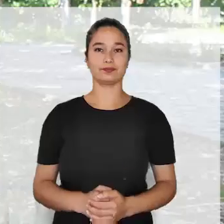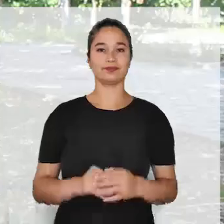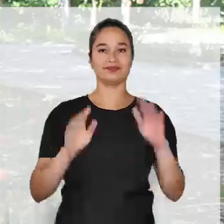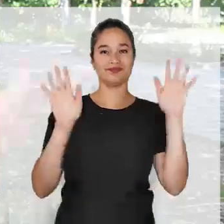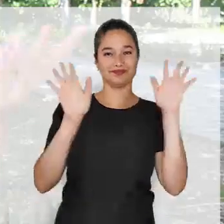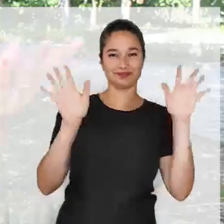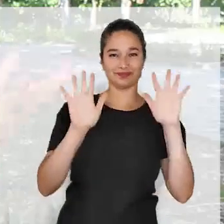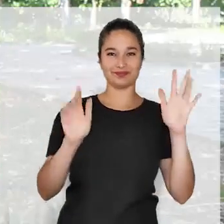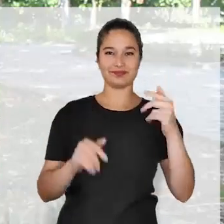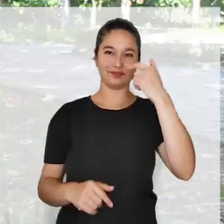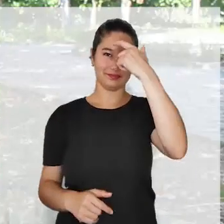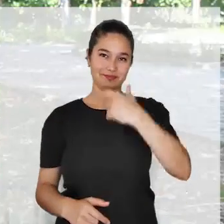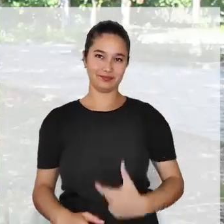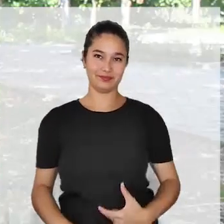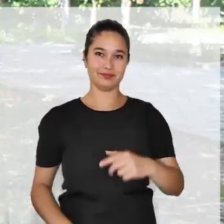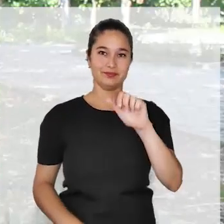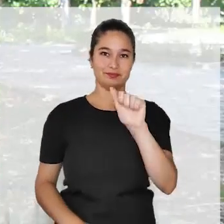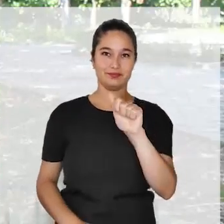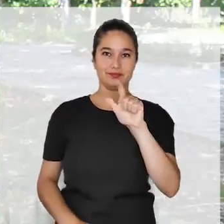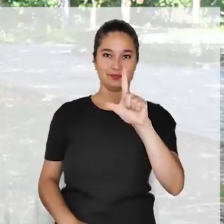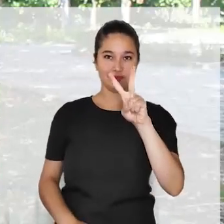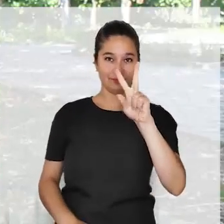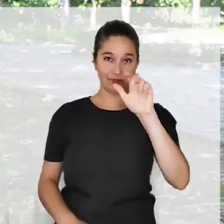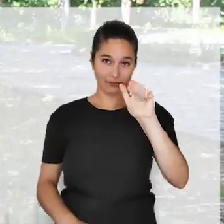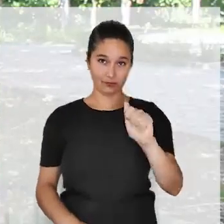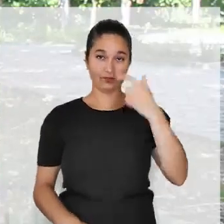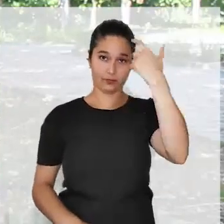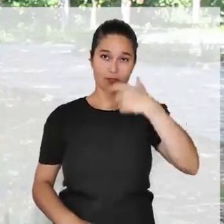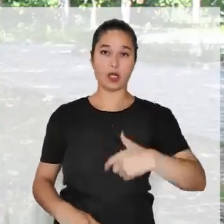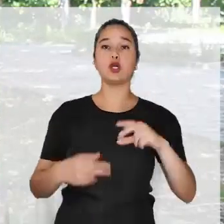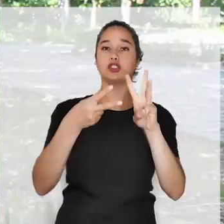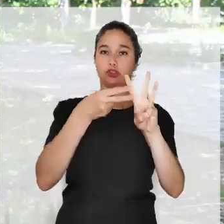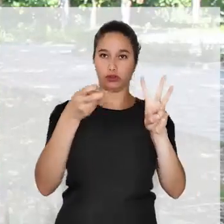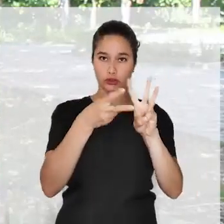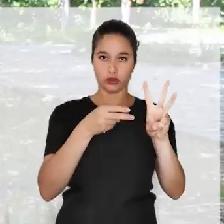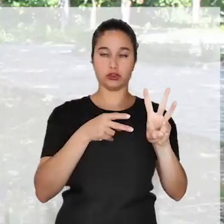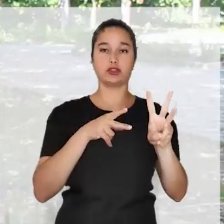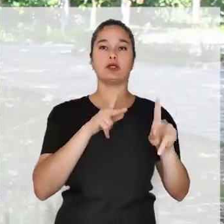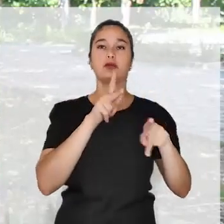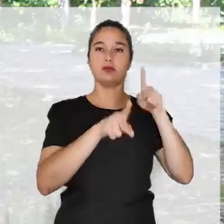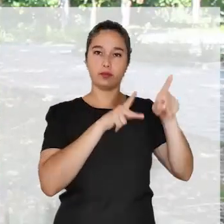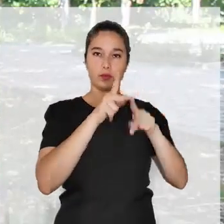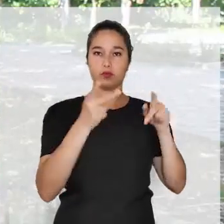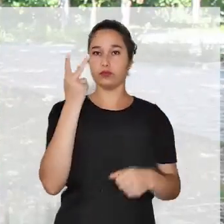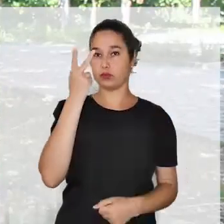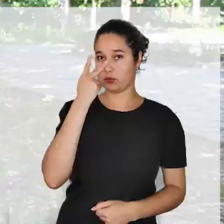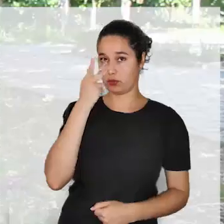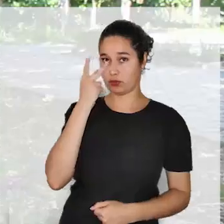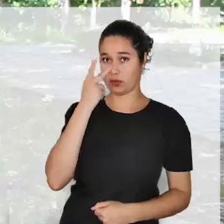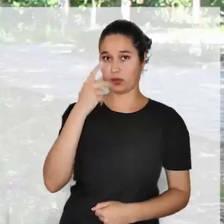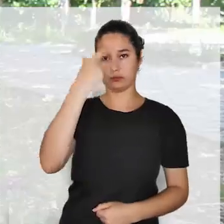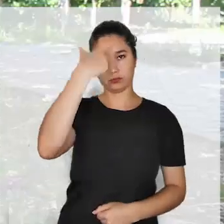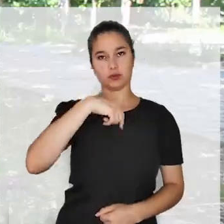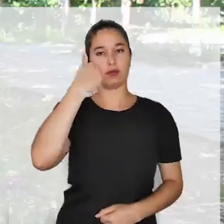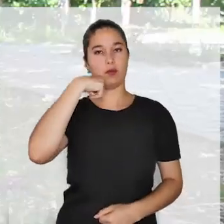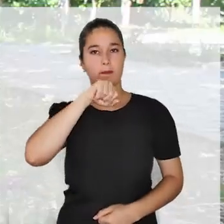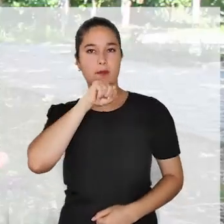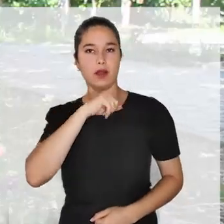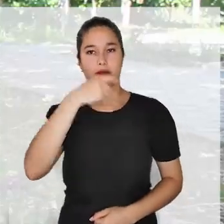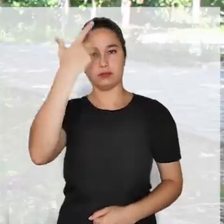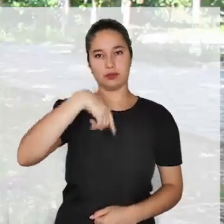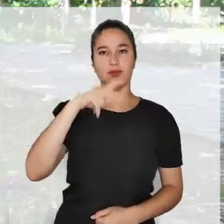Olá, eu sou a Alvar Rosa, sou indígena do povo tucano, sou mãe, sou